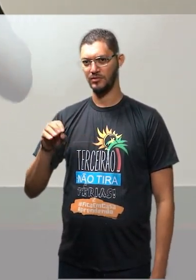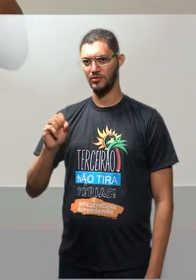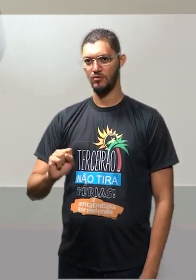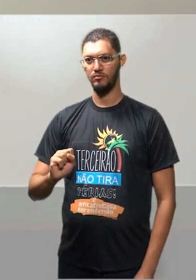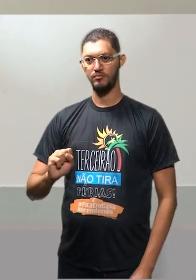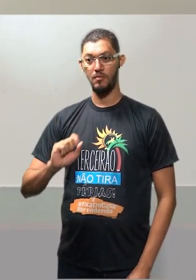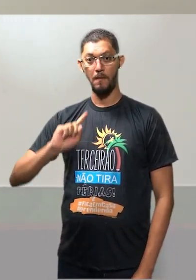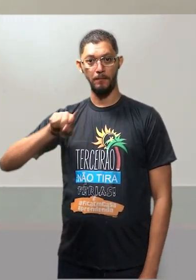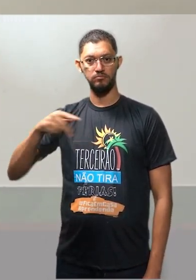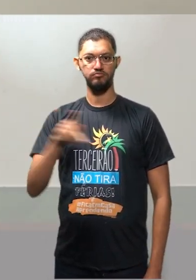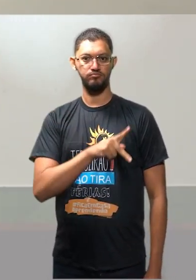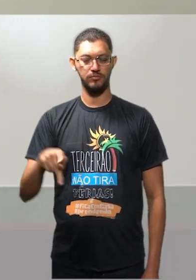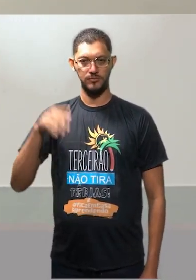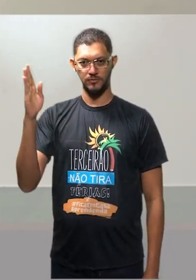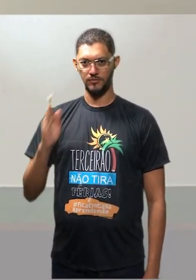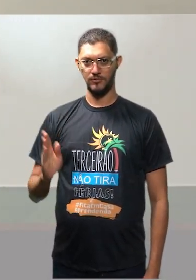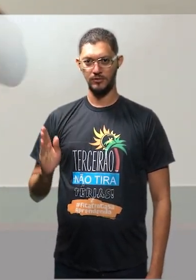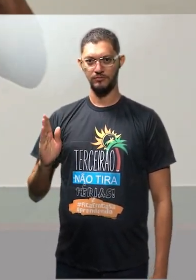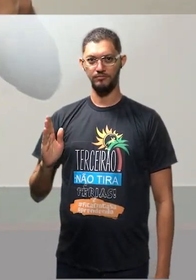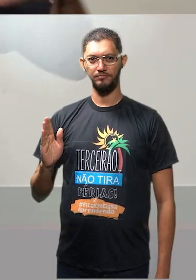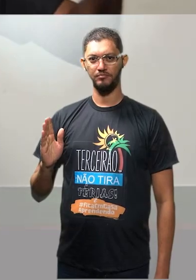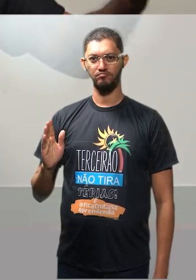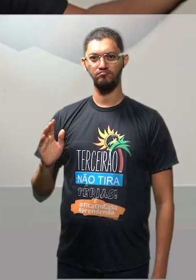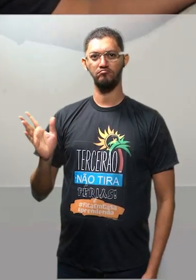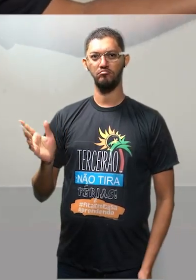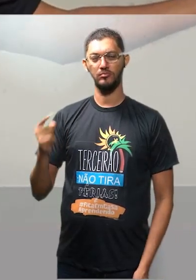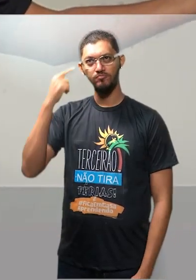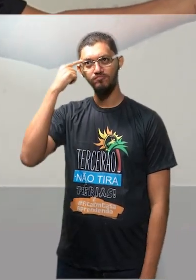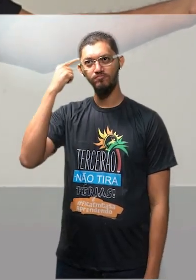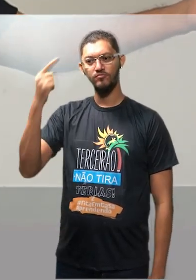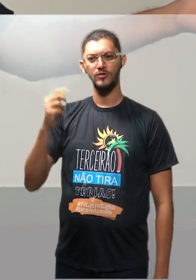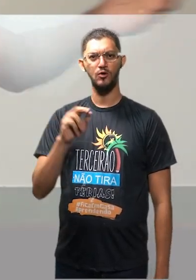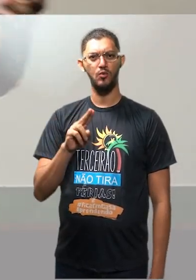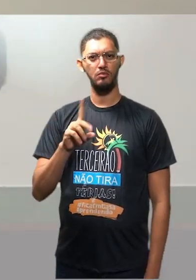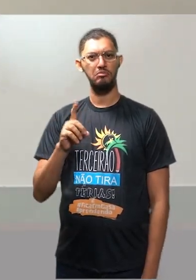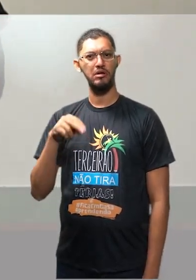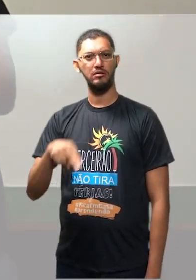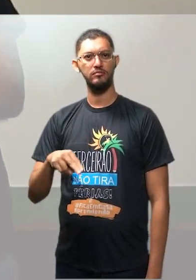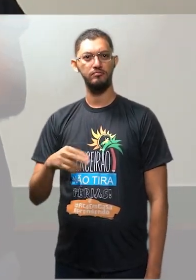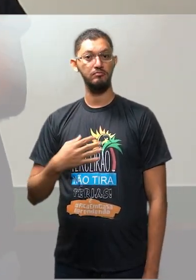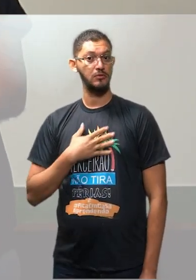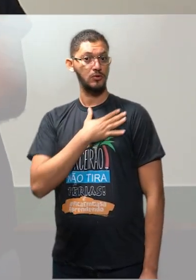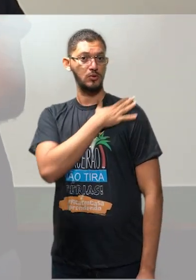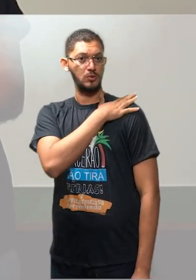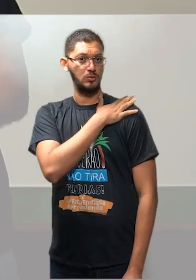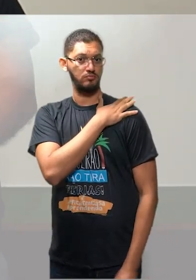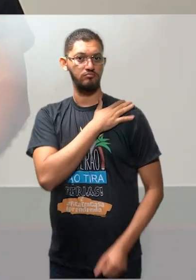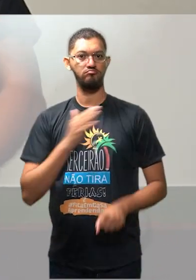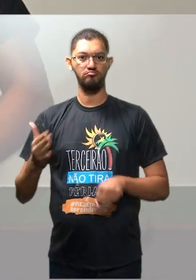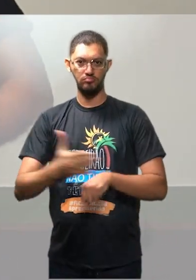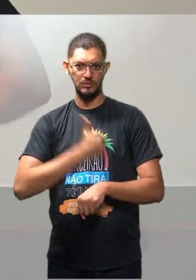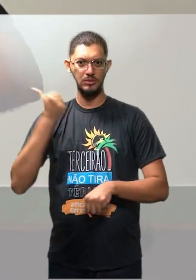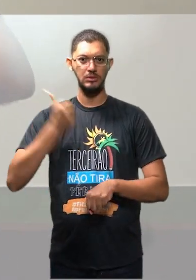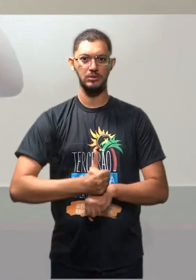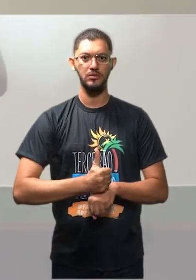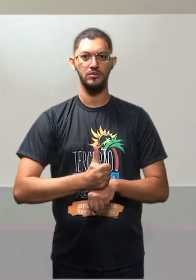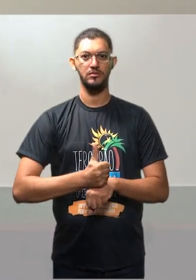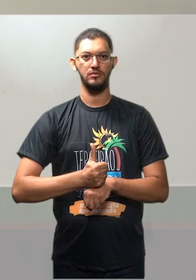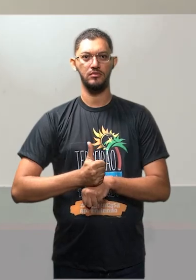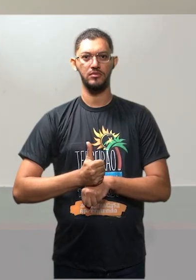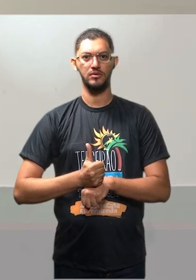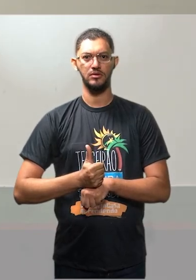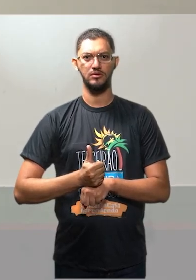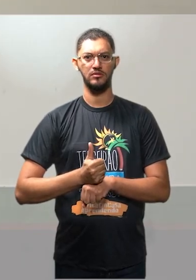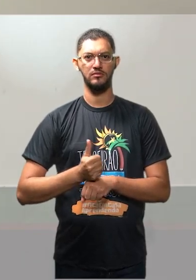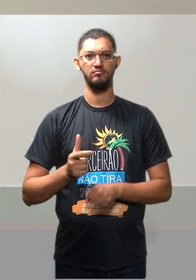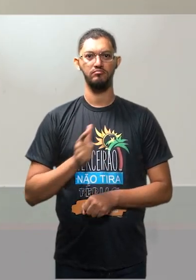o próximo presidente do Brasil, segundo a ideia da UDN, os militares dariam golpe e passariam o